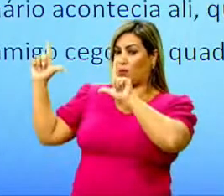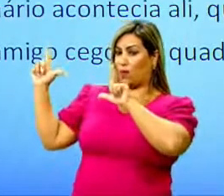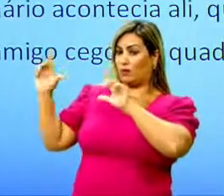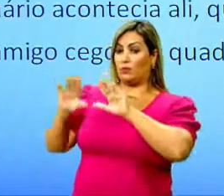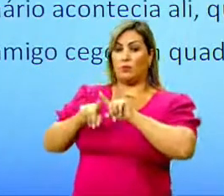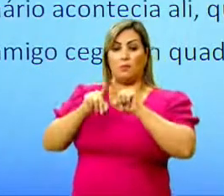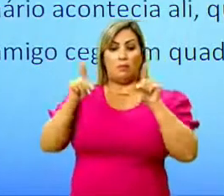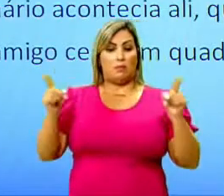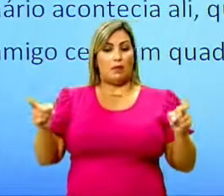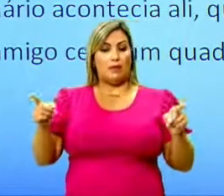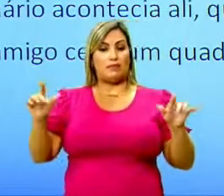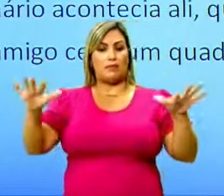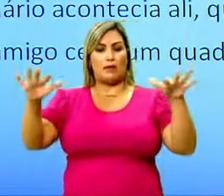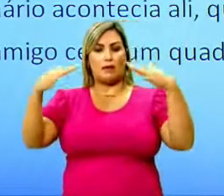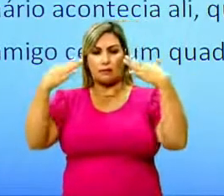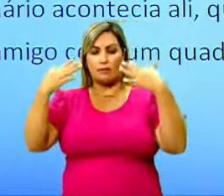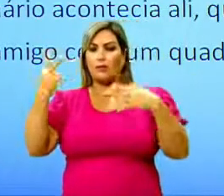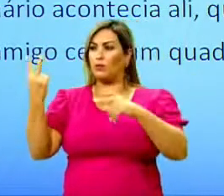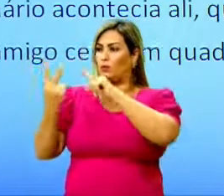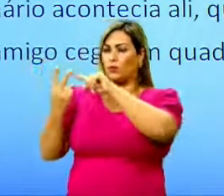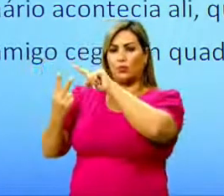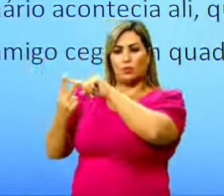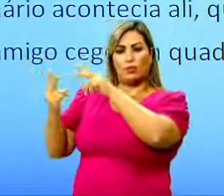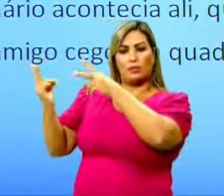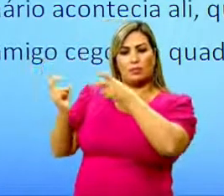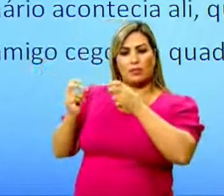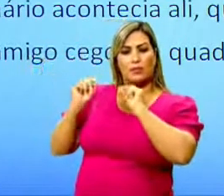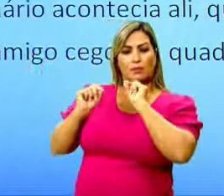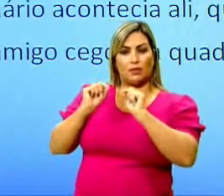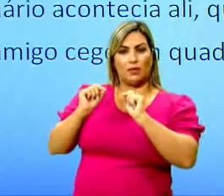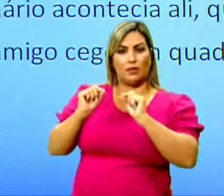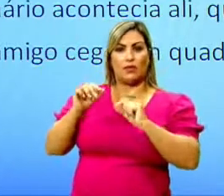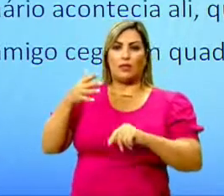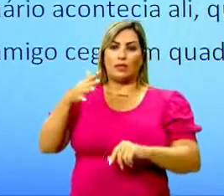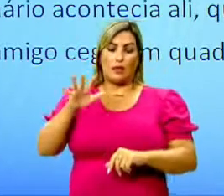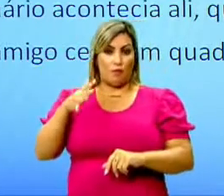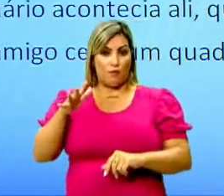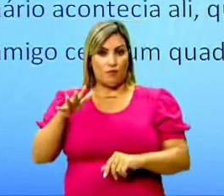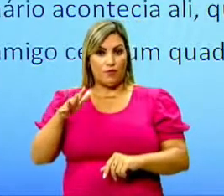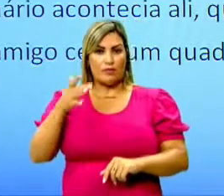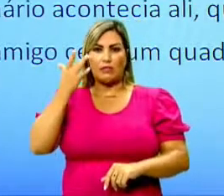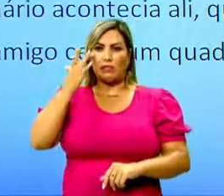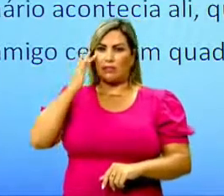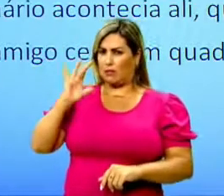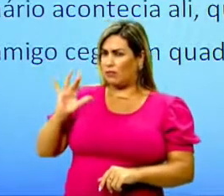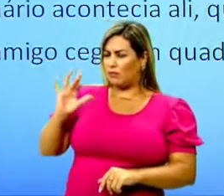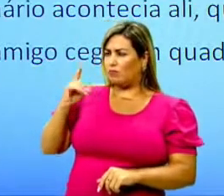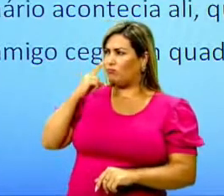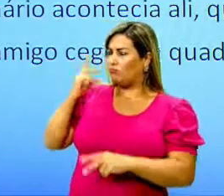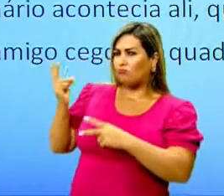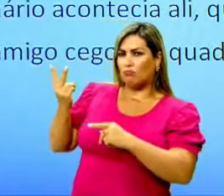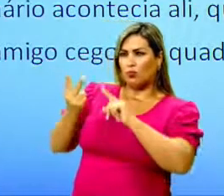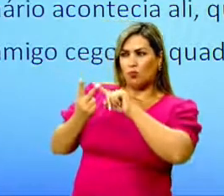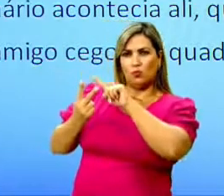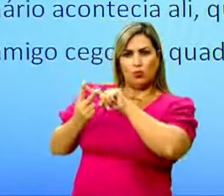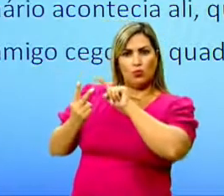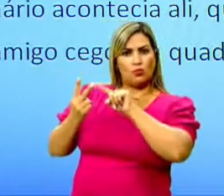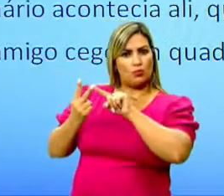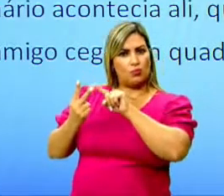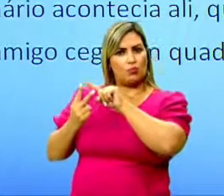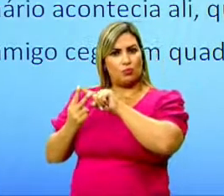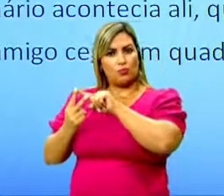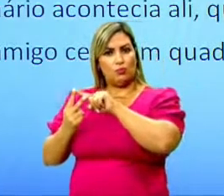Porém, quem prestasse atenção nos dois percebia, talvez, estranhasse, que um deles,